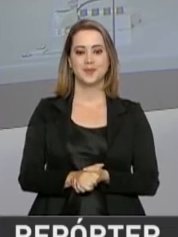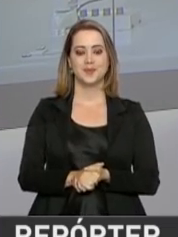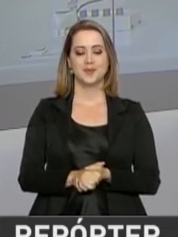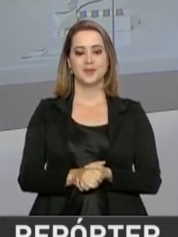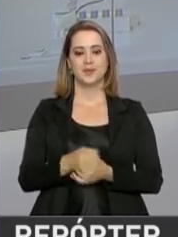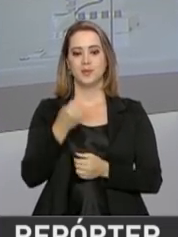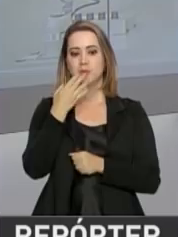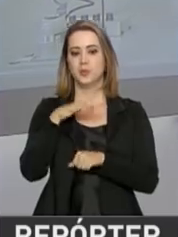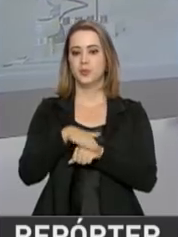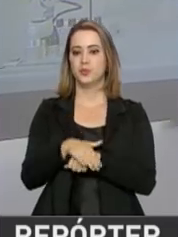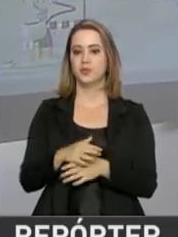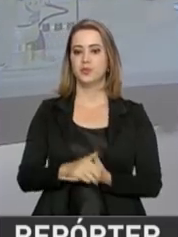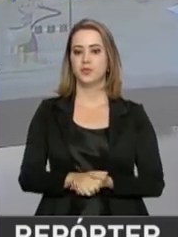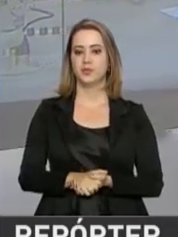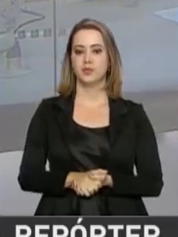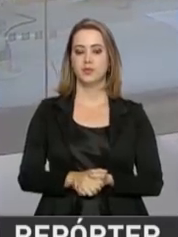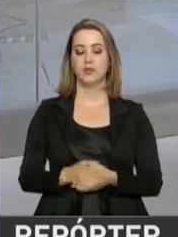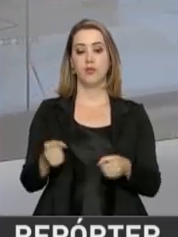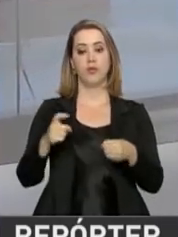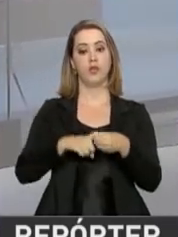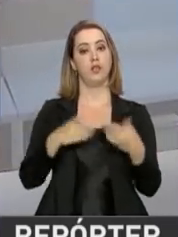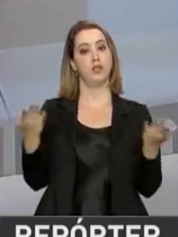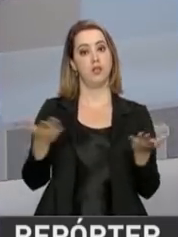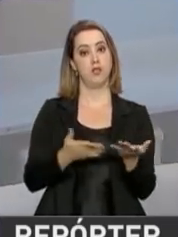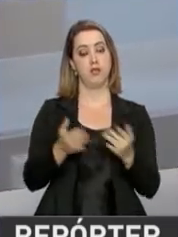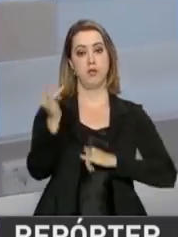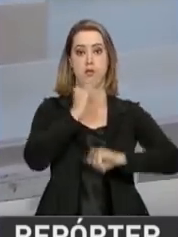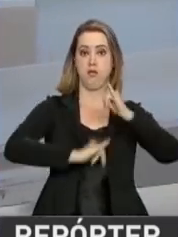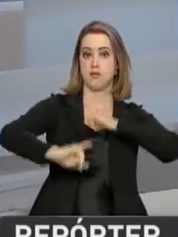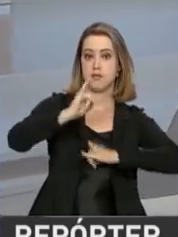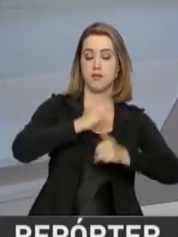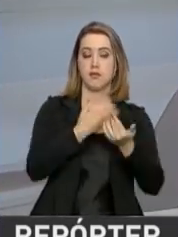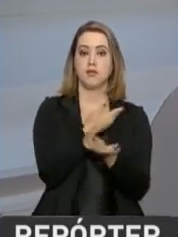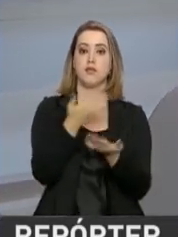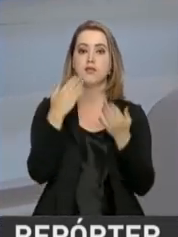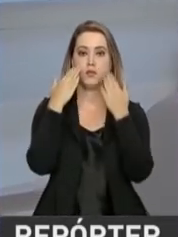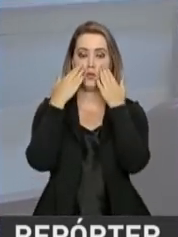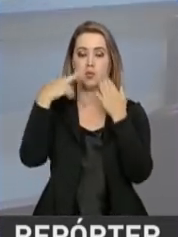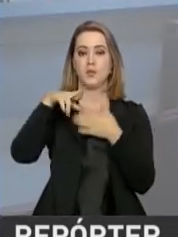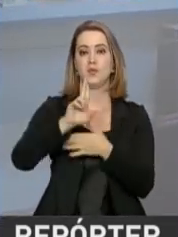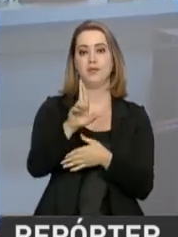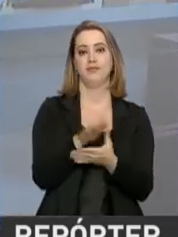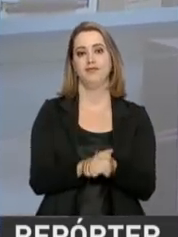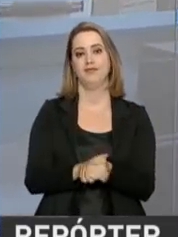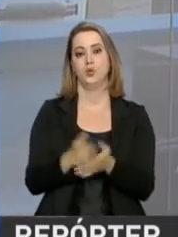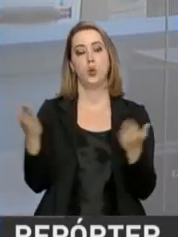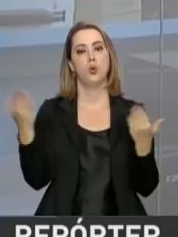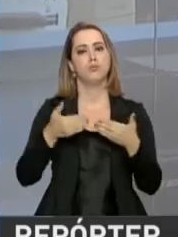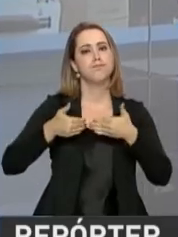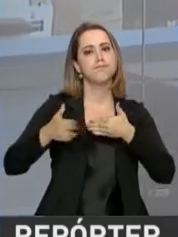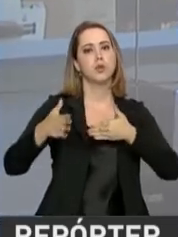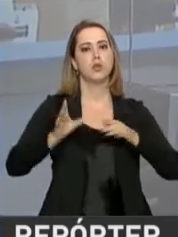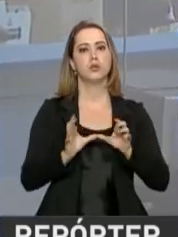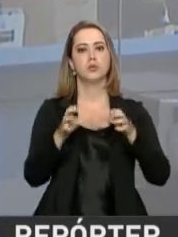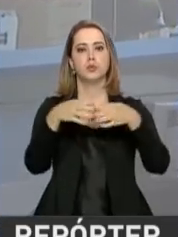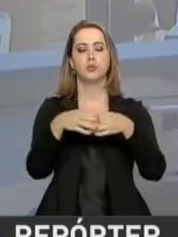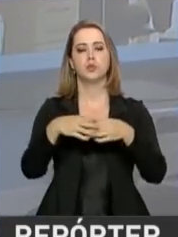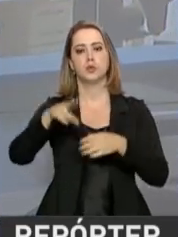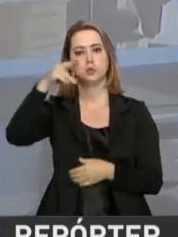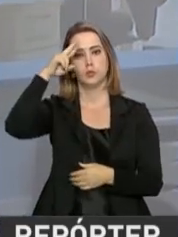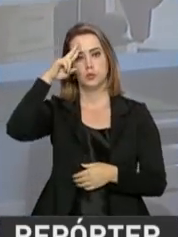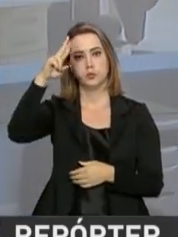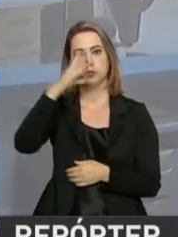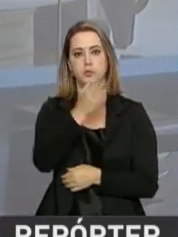Obrigada. Obrigada. Boa noite. Eu volto agora para o noticiário do Repórter NNBR. Foi aberta hoje a Conferência de Chefes de Estado e de